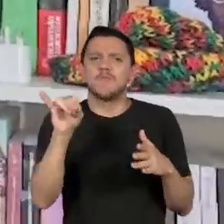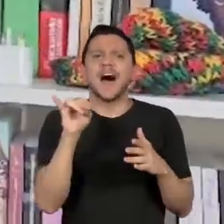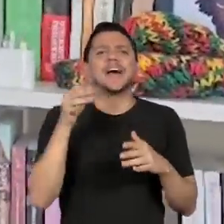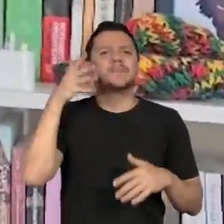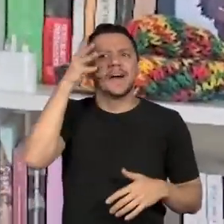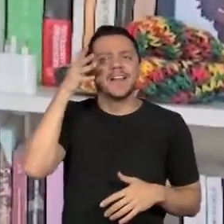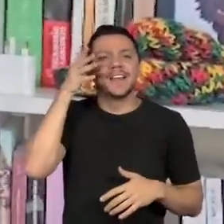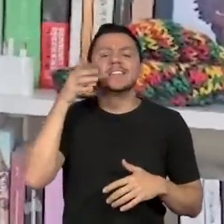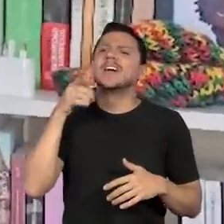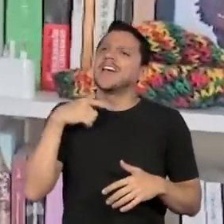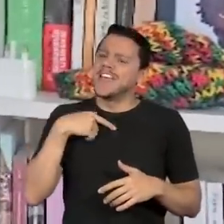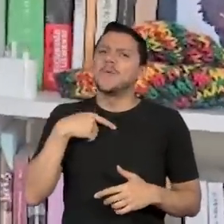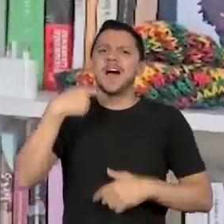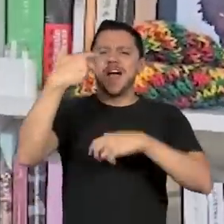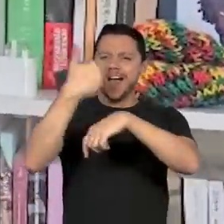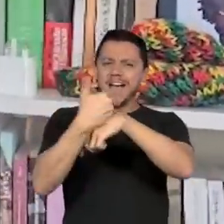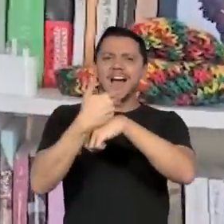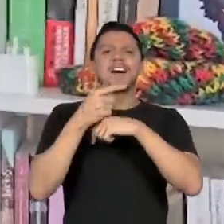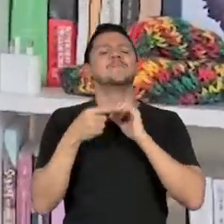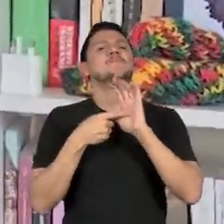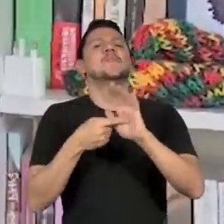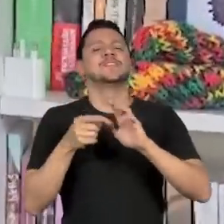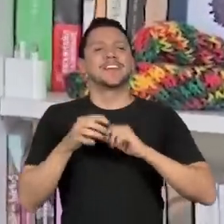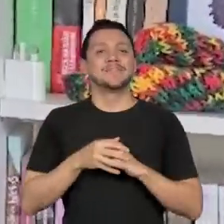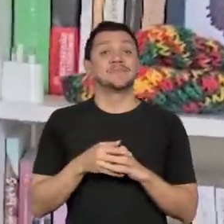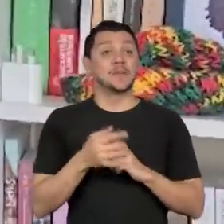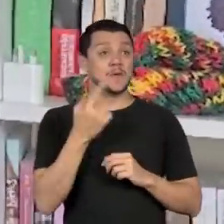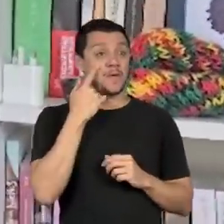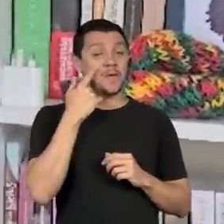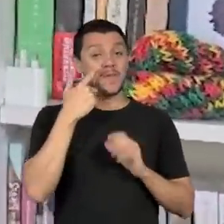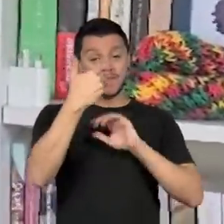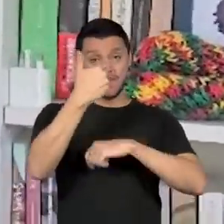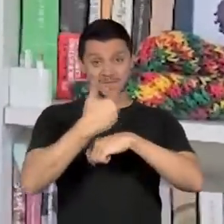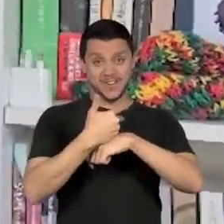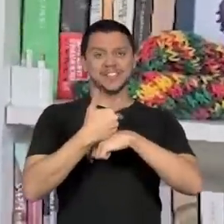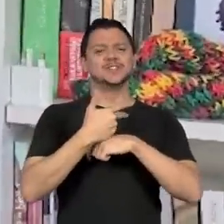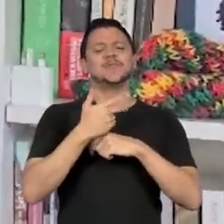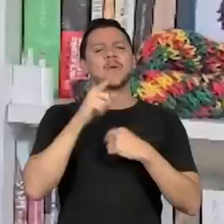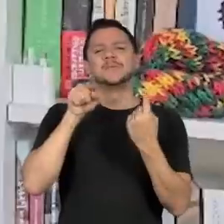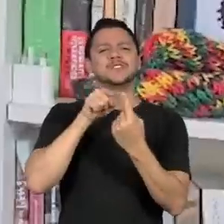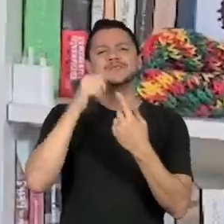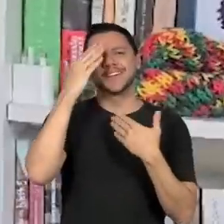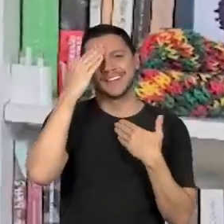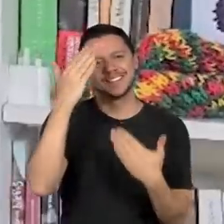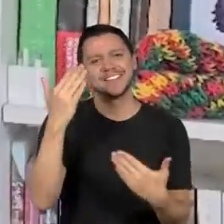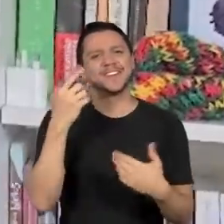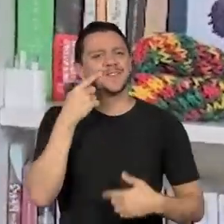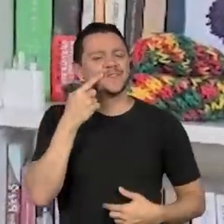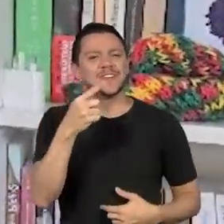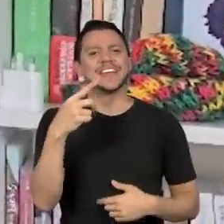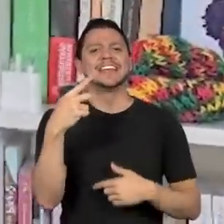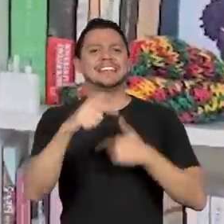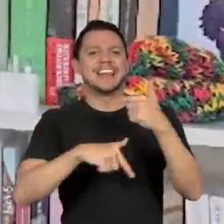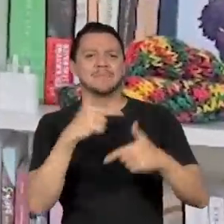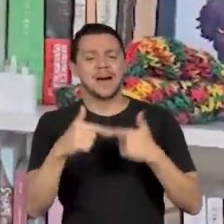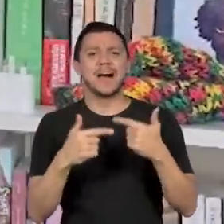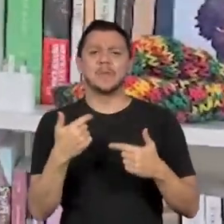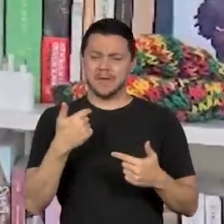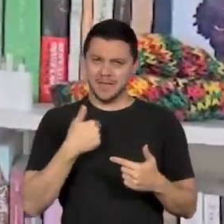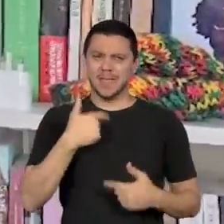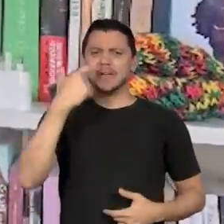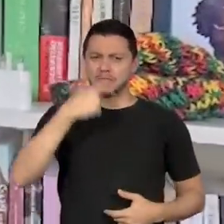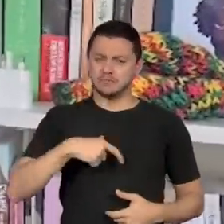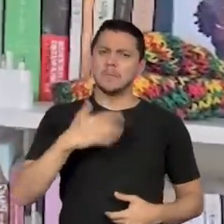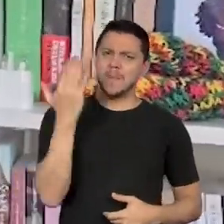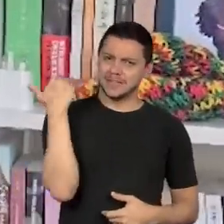gratidão e também para falar da minha admiração de ver esse trabalho sendo feito. Eu, como educadora, já fui professora do